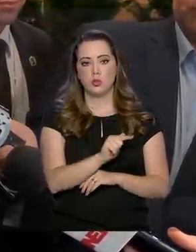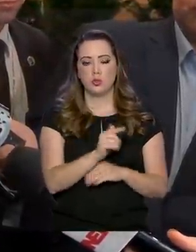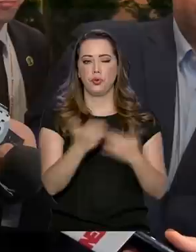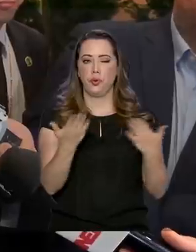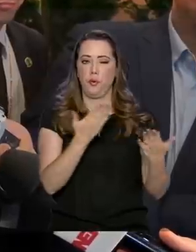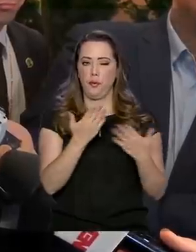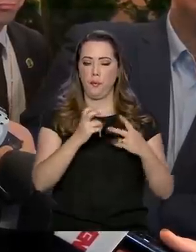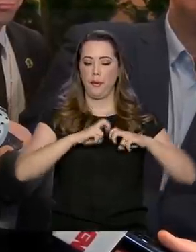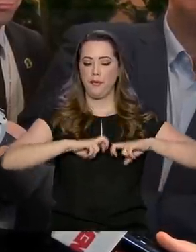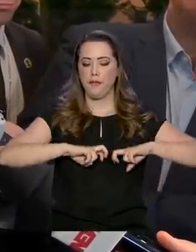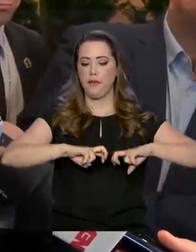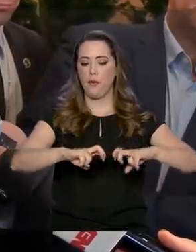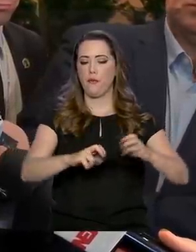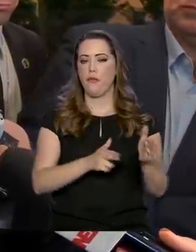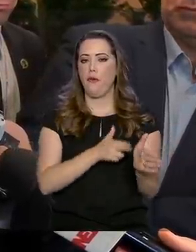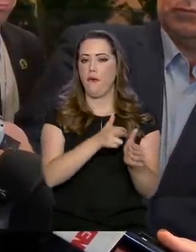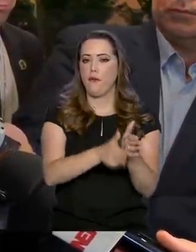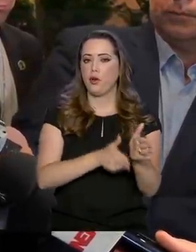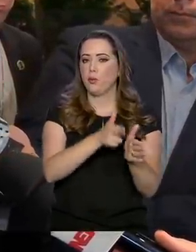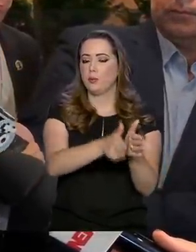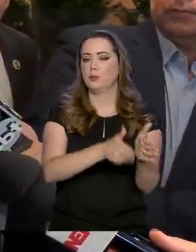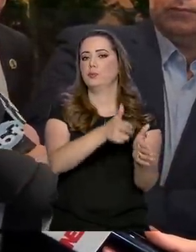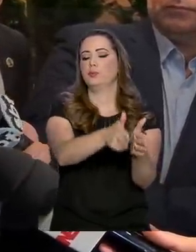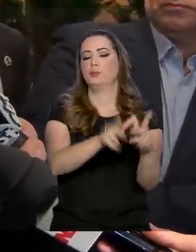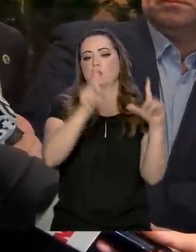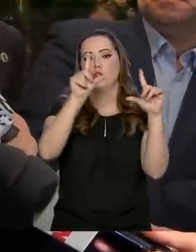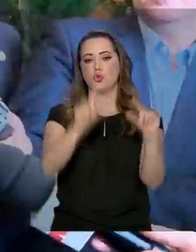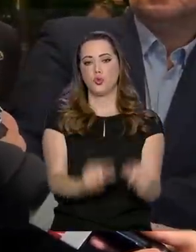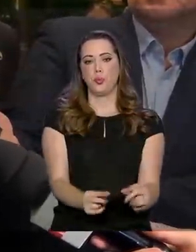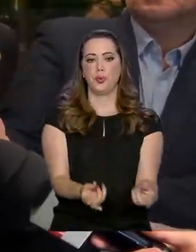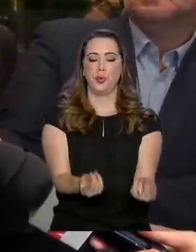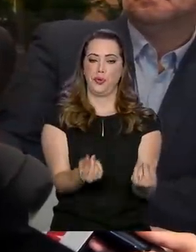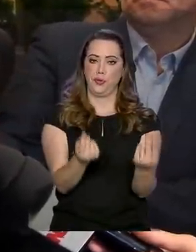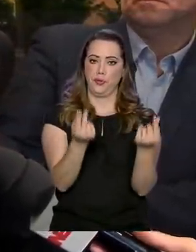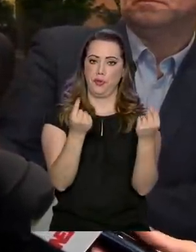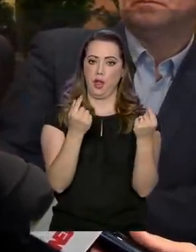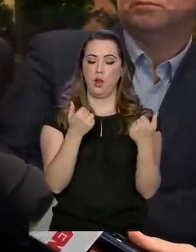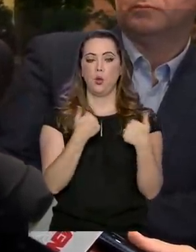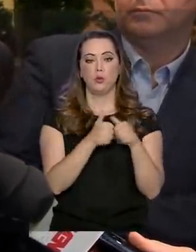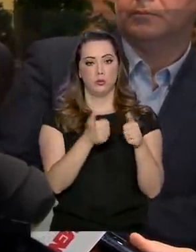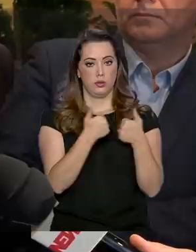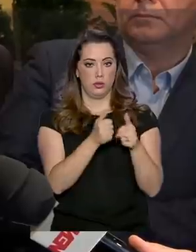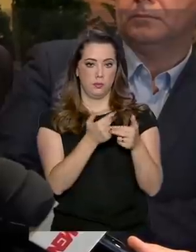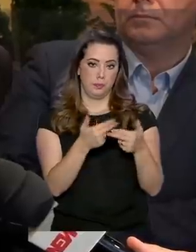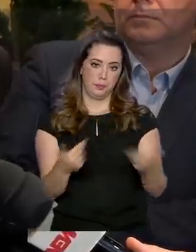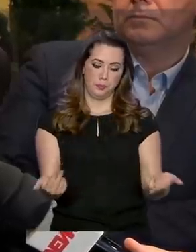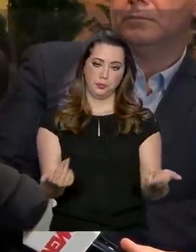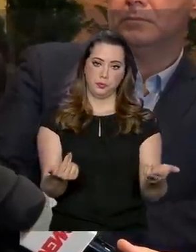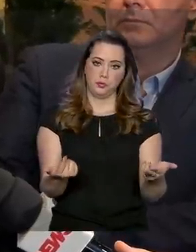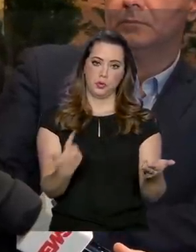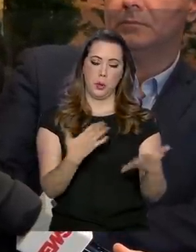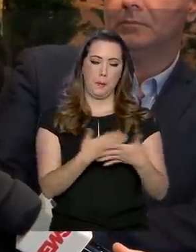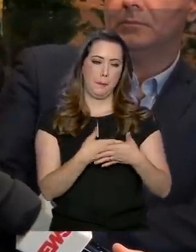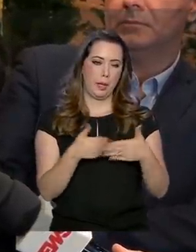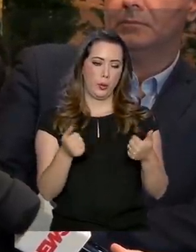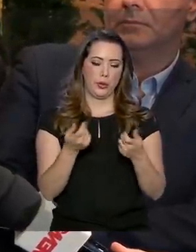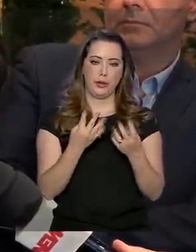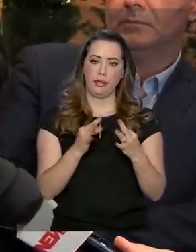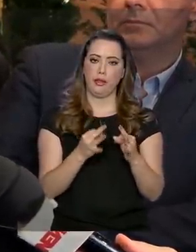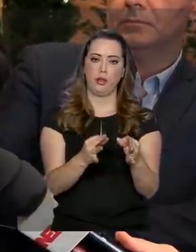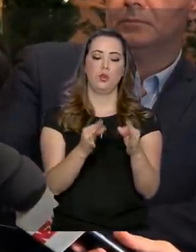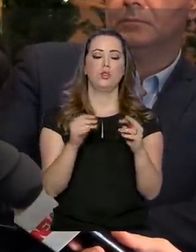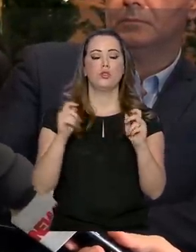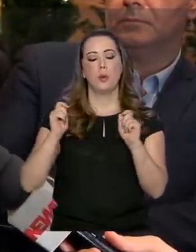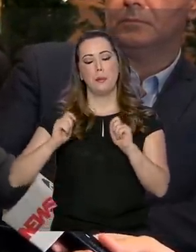ferroviário, diminuir o preço do transporte, aperfeiçoar a tecnologia. Nós